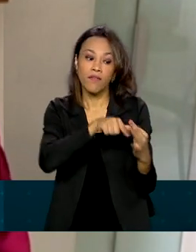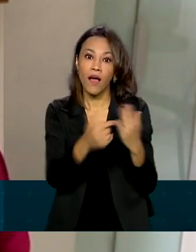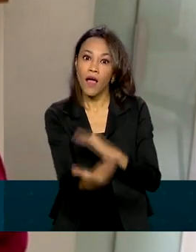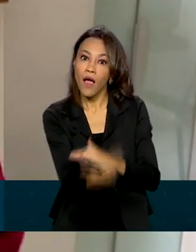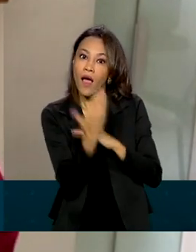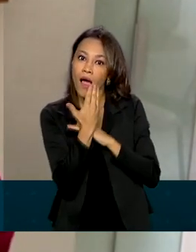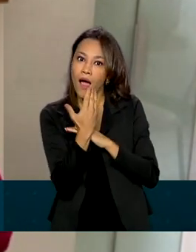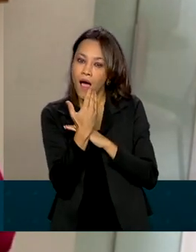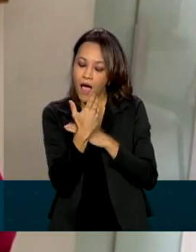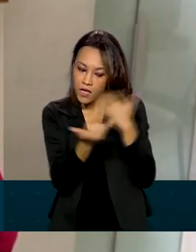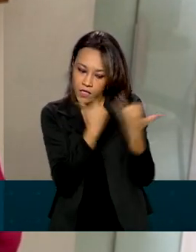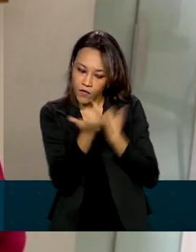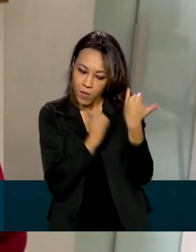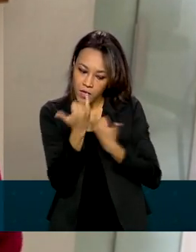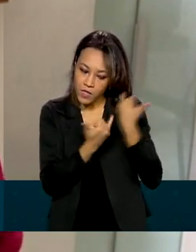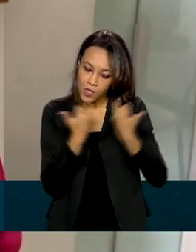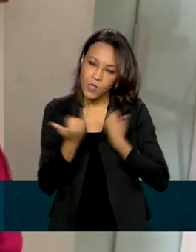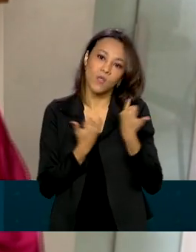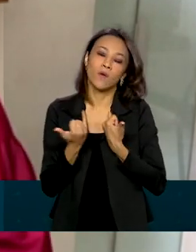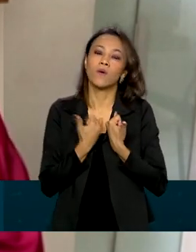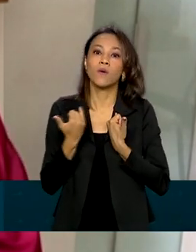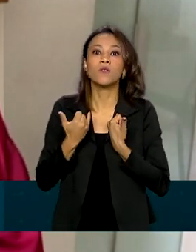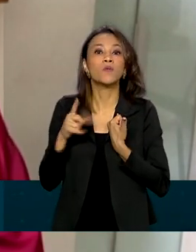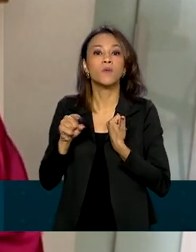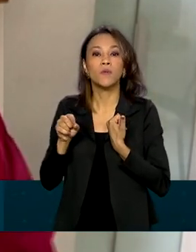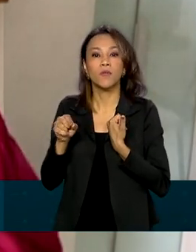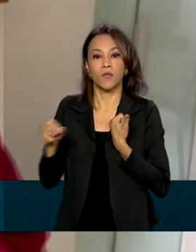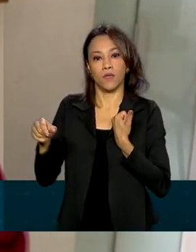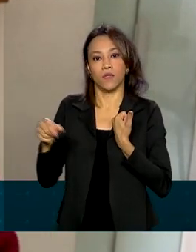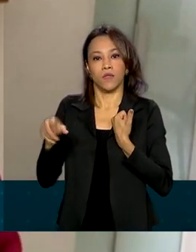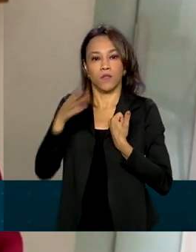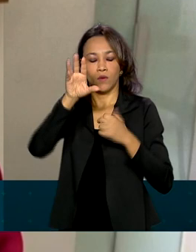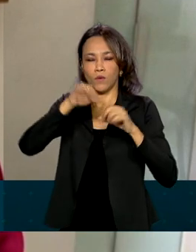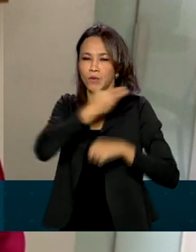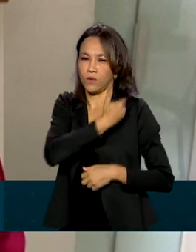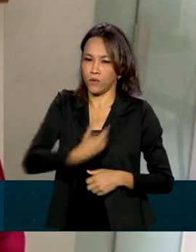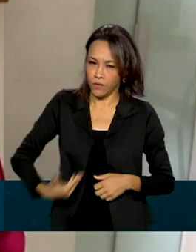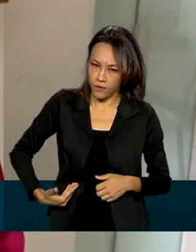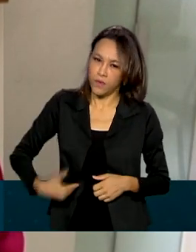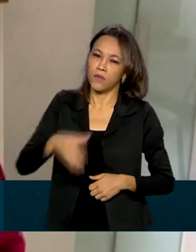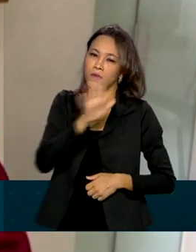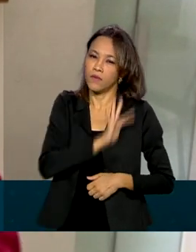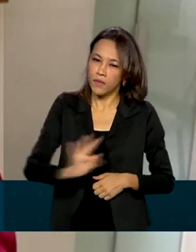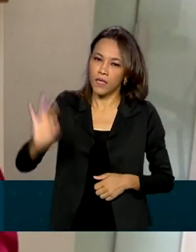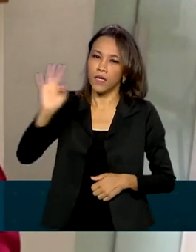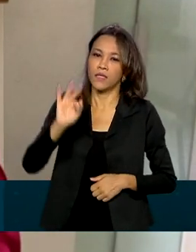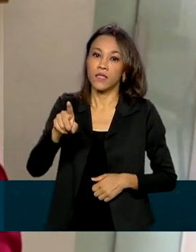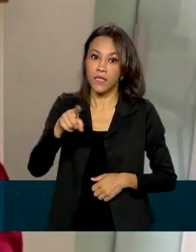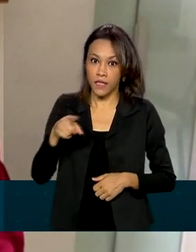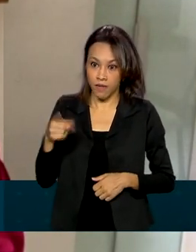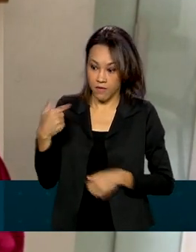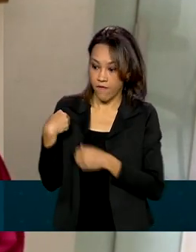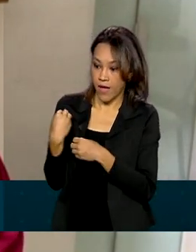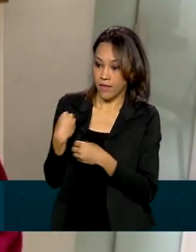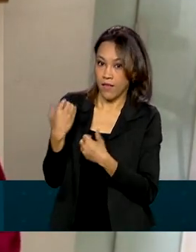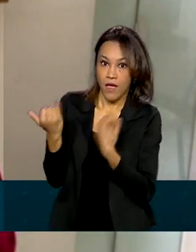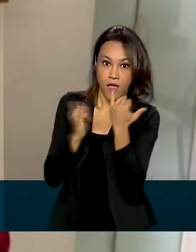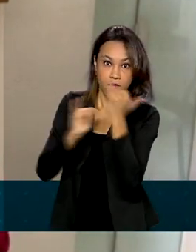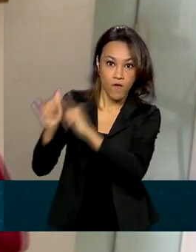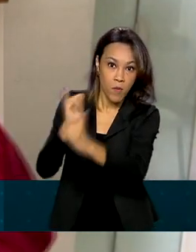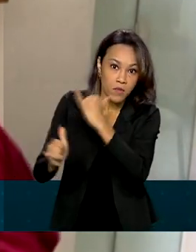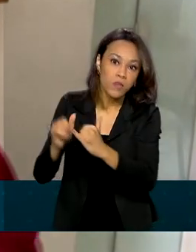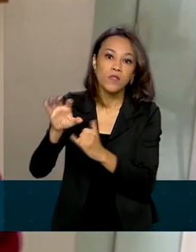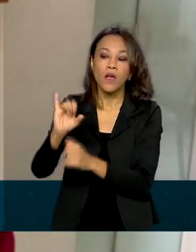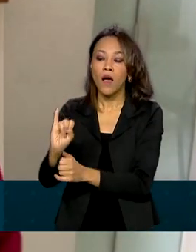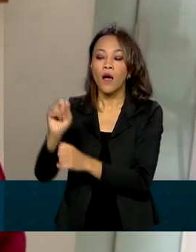acesso aos bancos de dados dos órgãos federais, o que vai possibilitar ao INCRA conferir se o imóvel possui